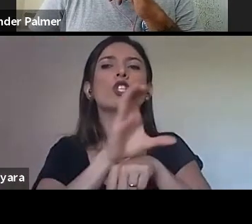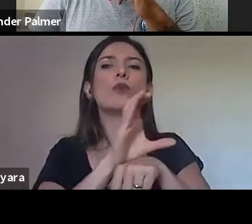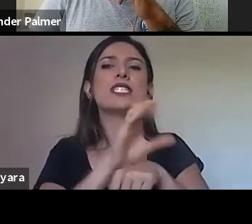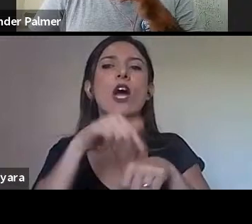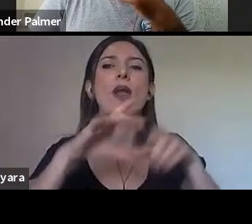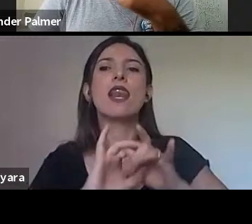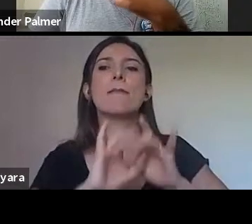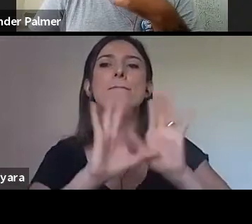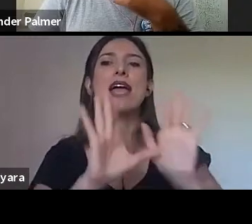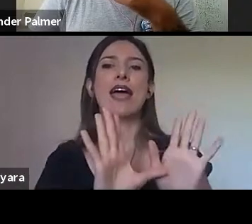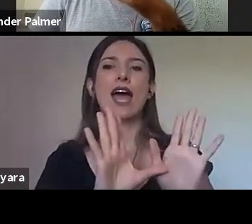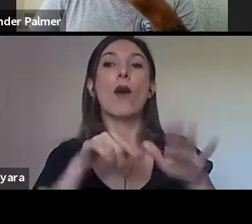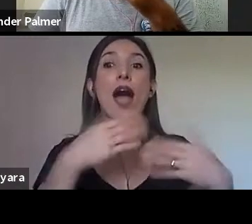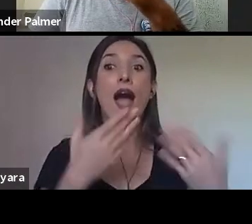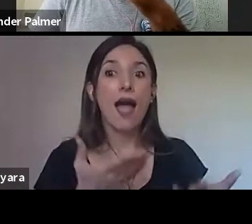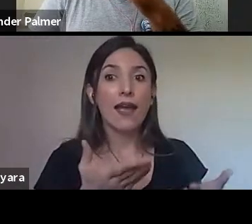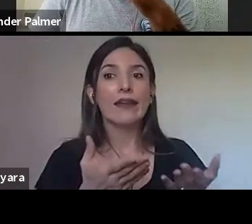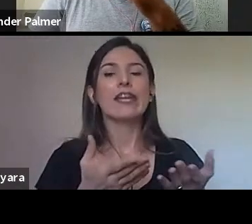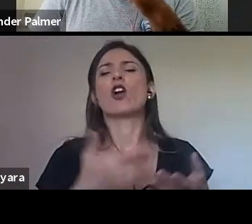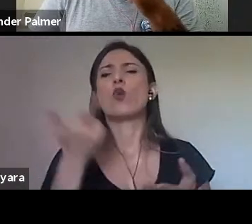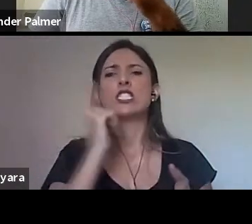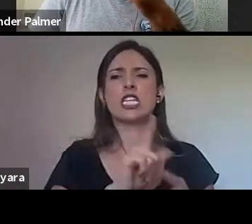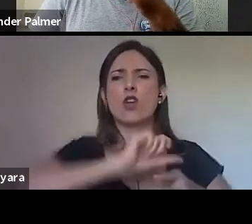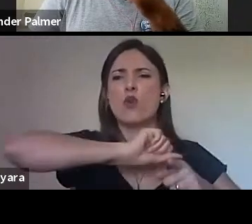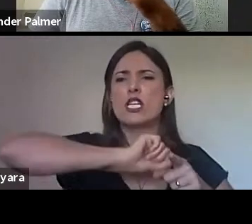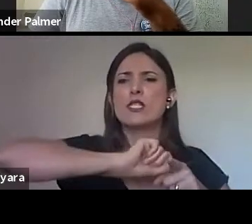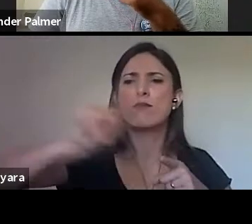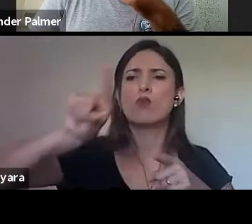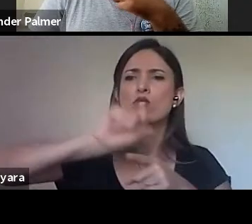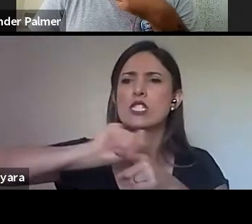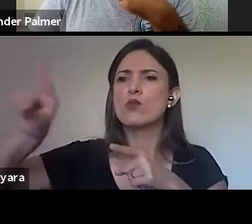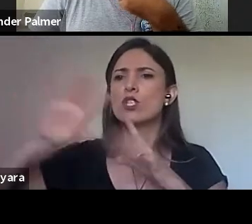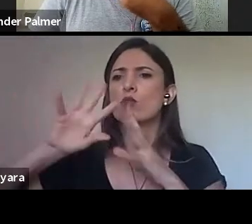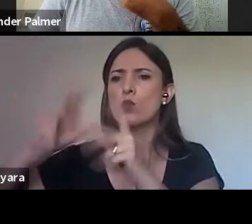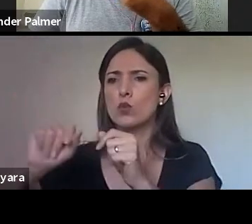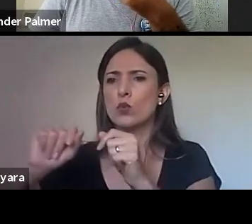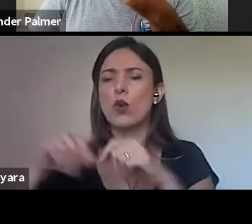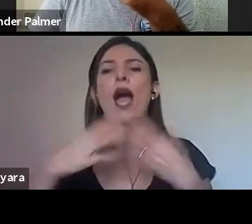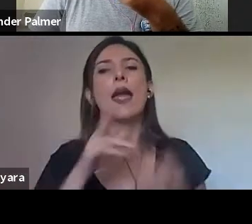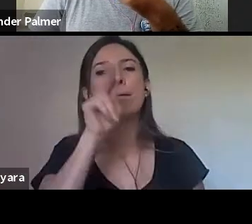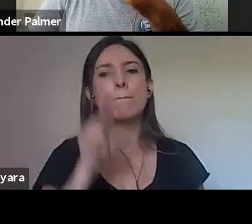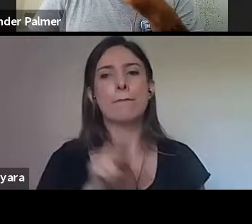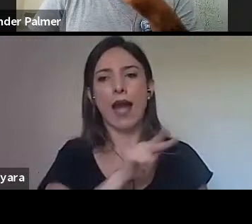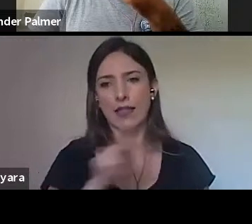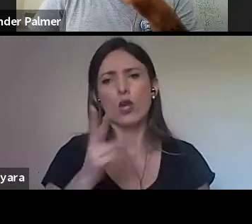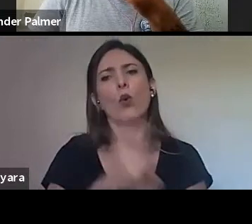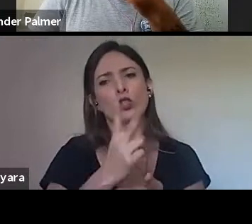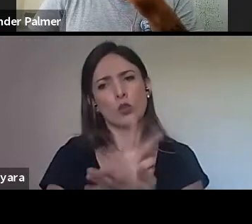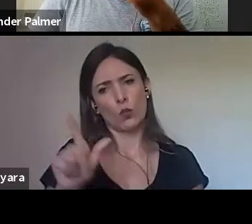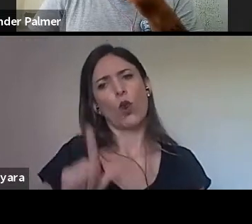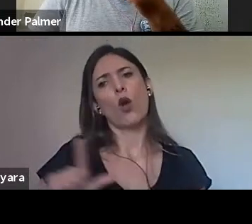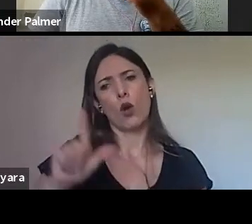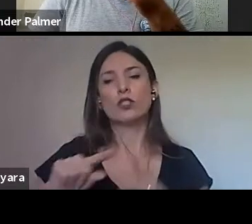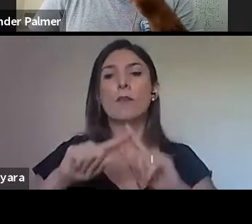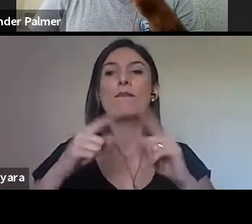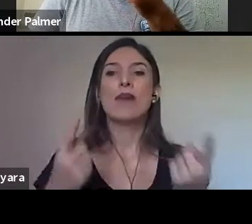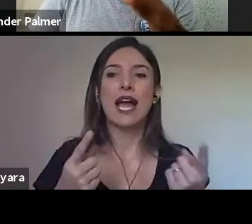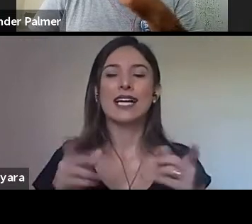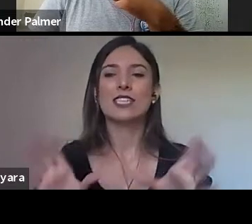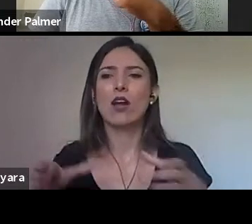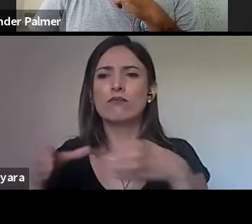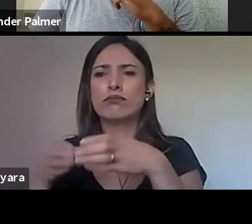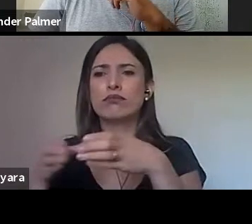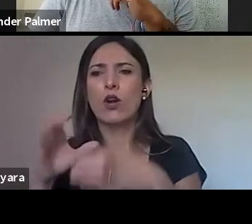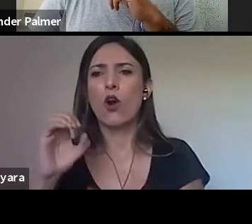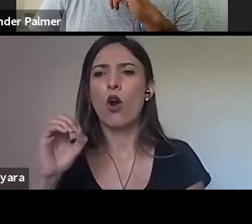todos são expulsos. Os padres continuam, lógico, mas as ordens, as